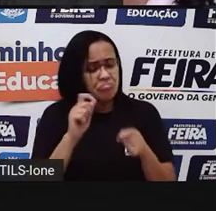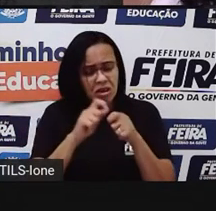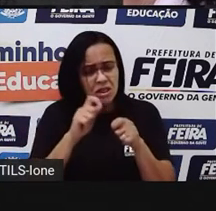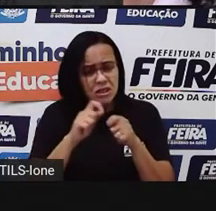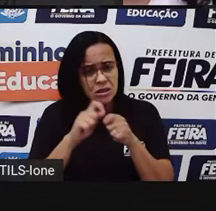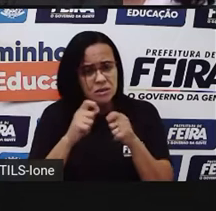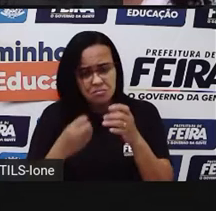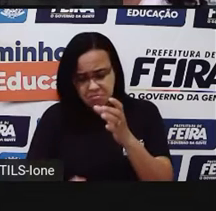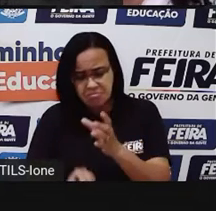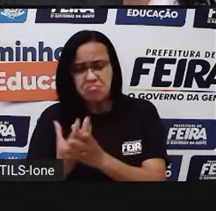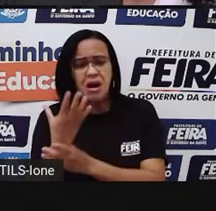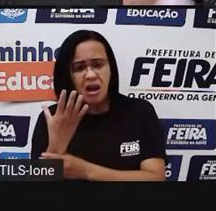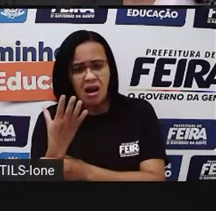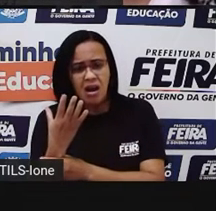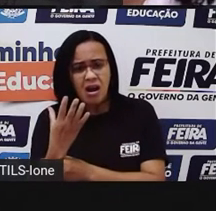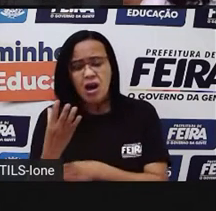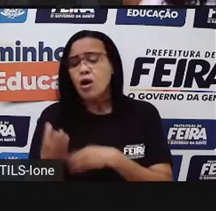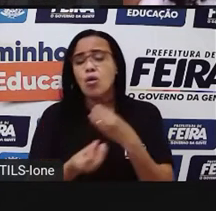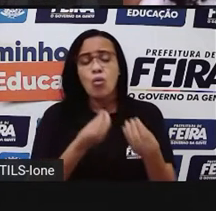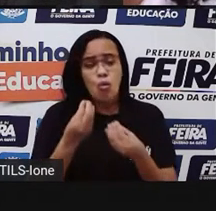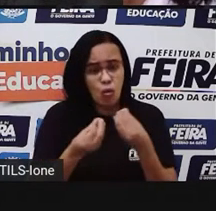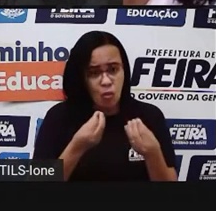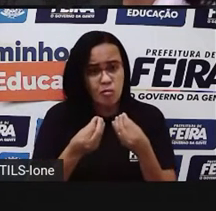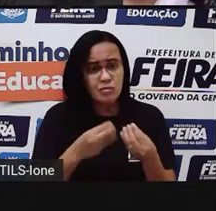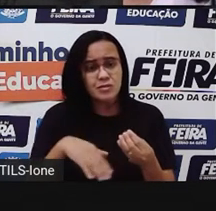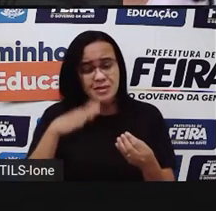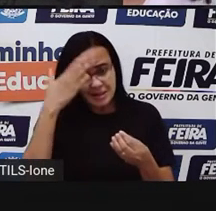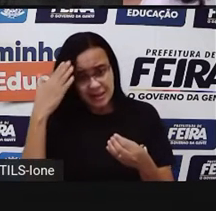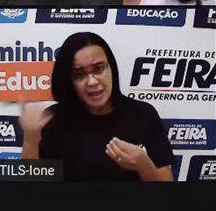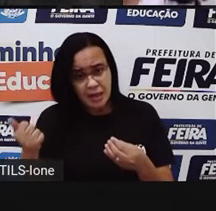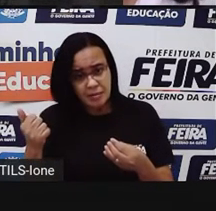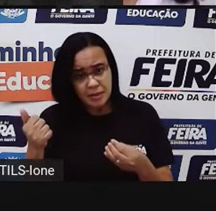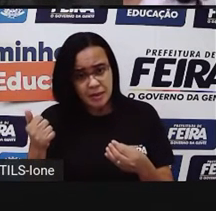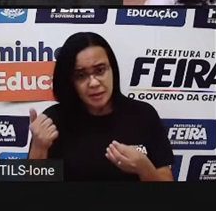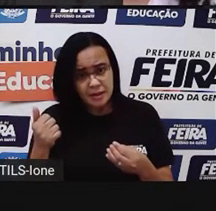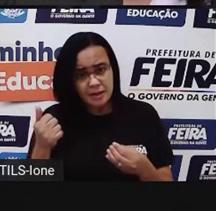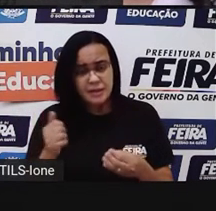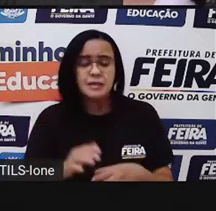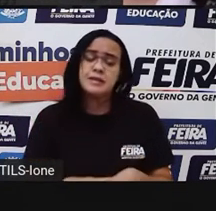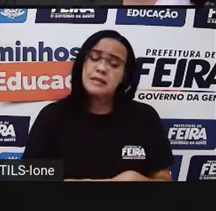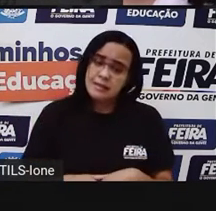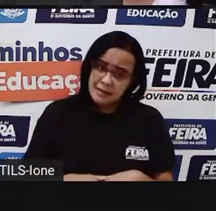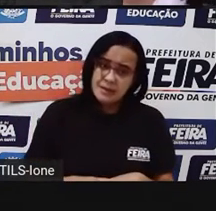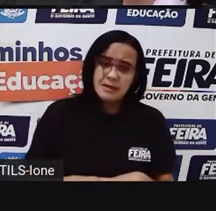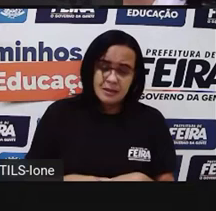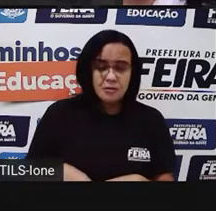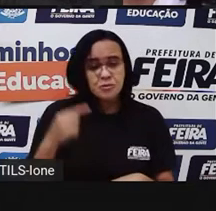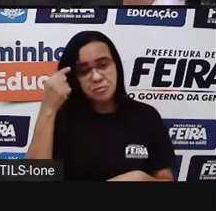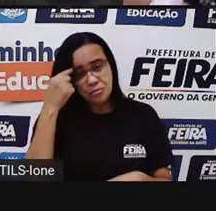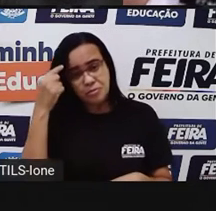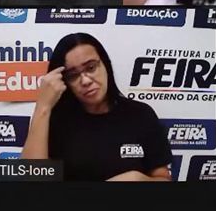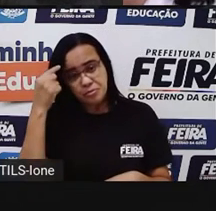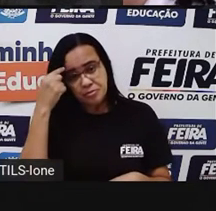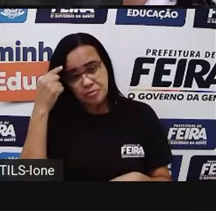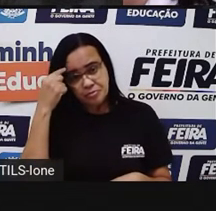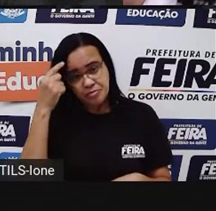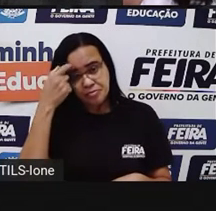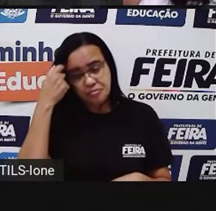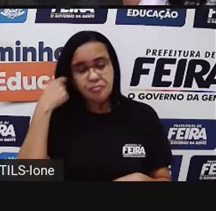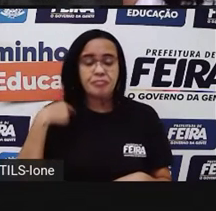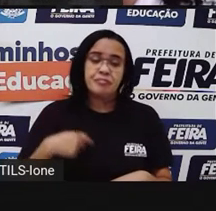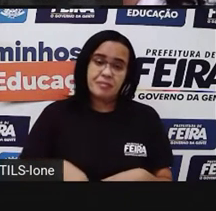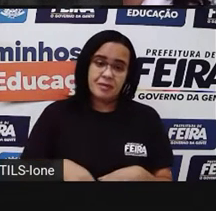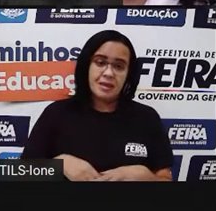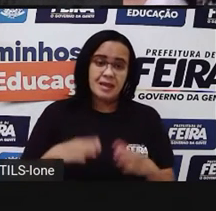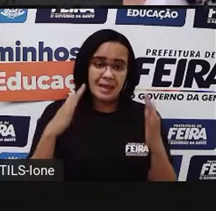Você já sabe? Você sabe como é feito, né? Outros produtos aí da sua casa. O álcool, por exemplo, o álcool em gel, que a gente está usando